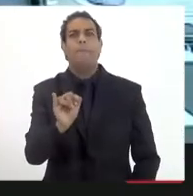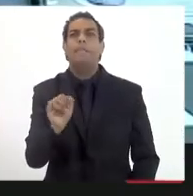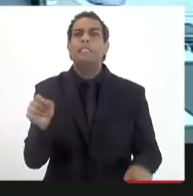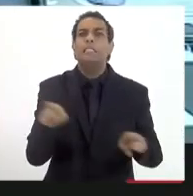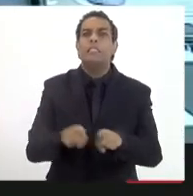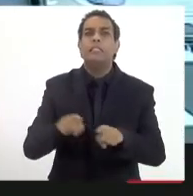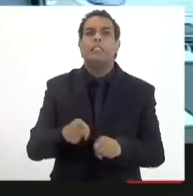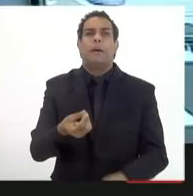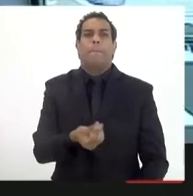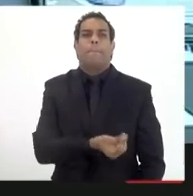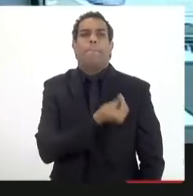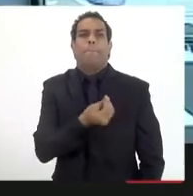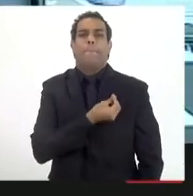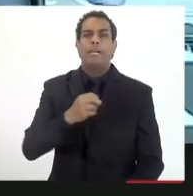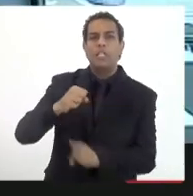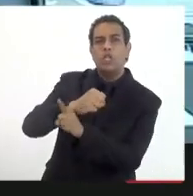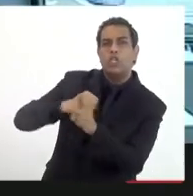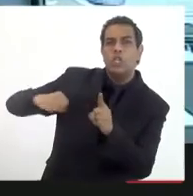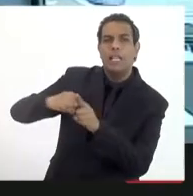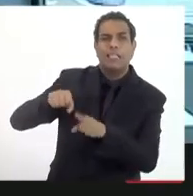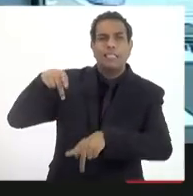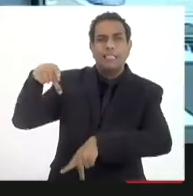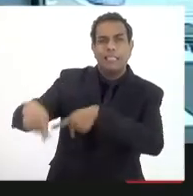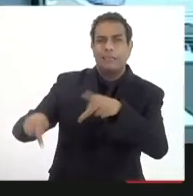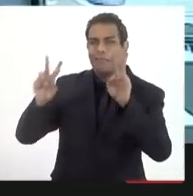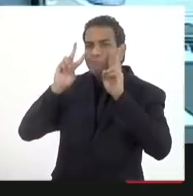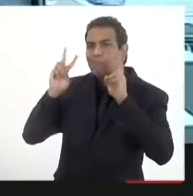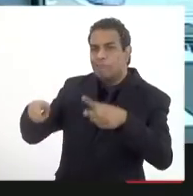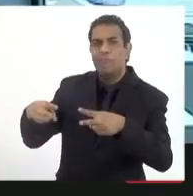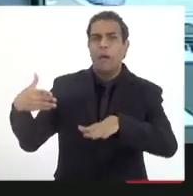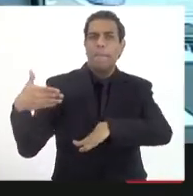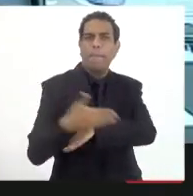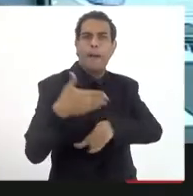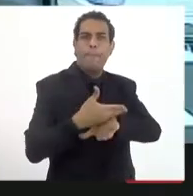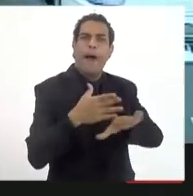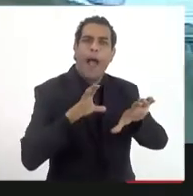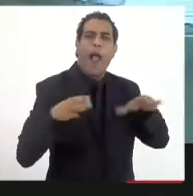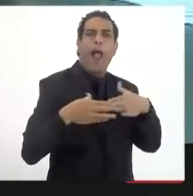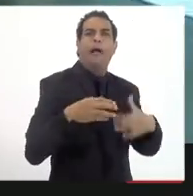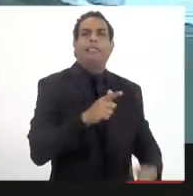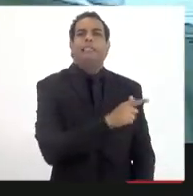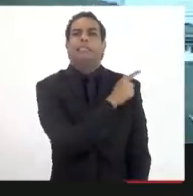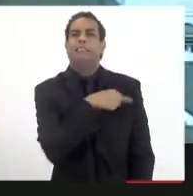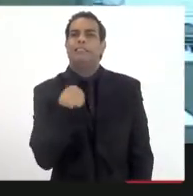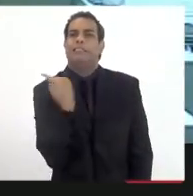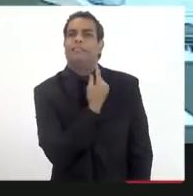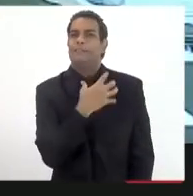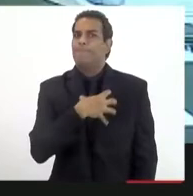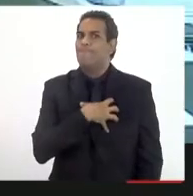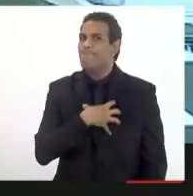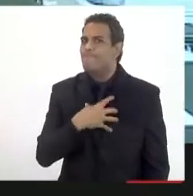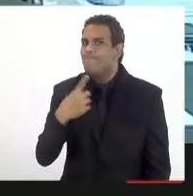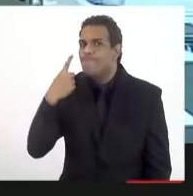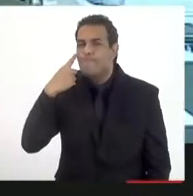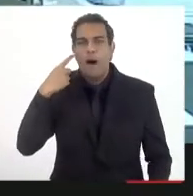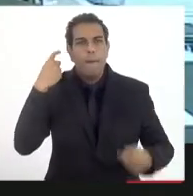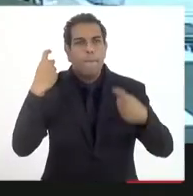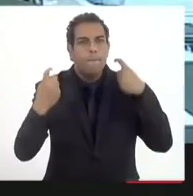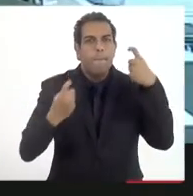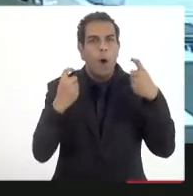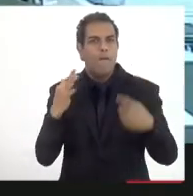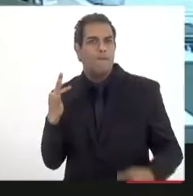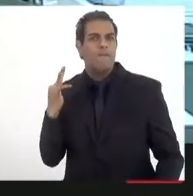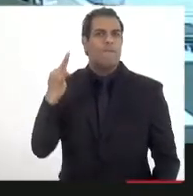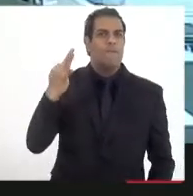participação da sociedade dentro desse conselho e eu diria que estou realmente muito preocupado e aí me contemplam